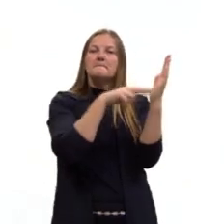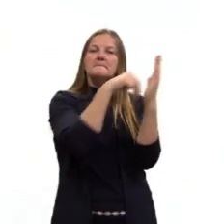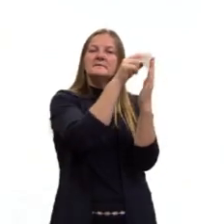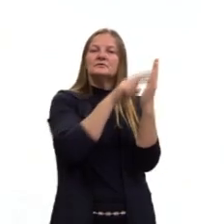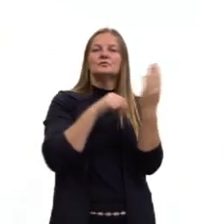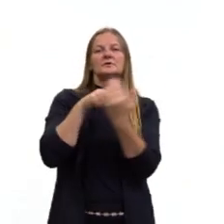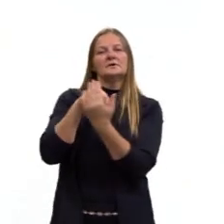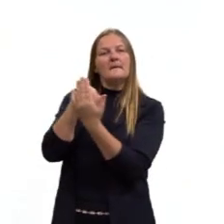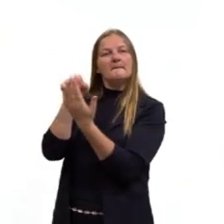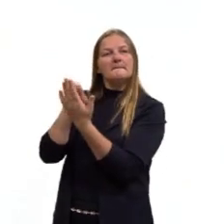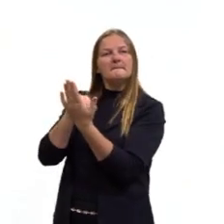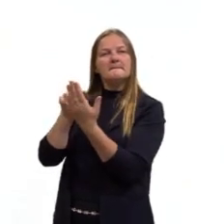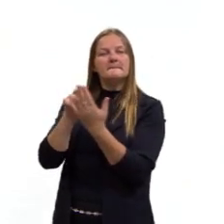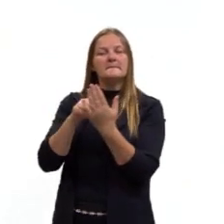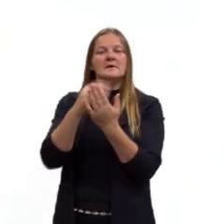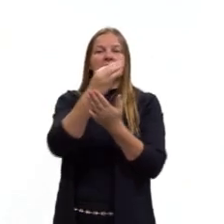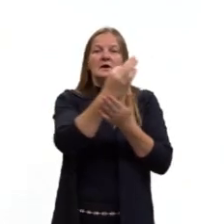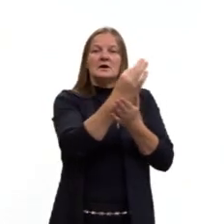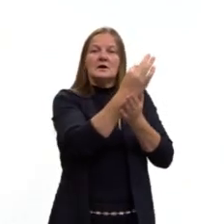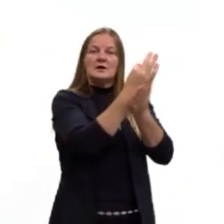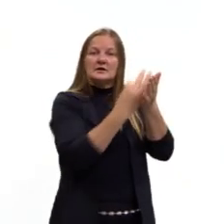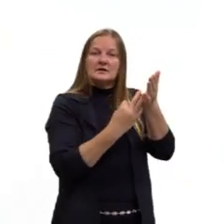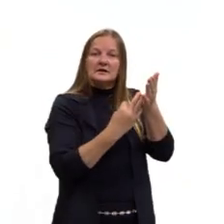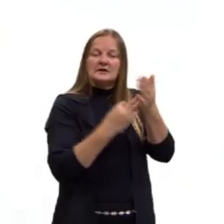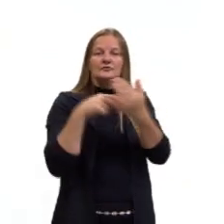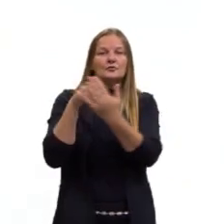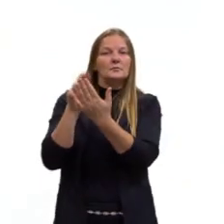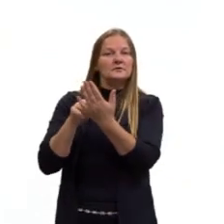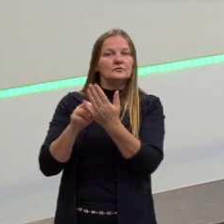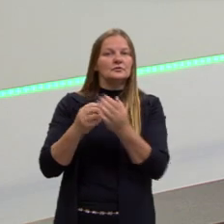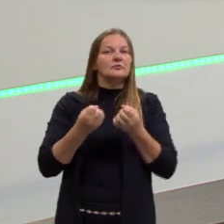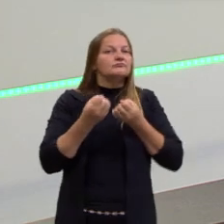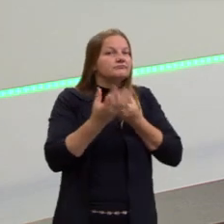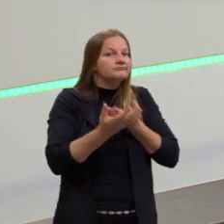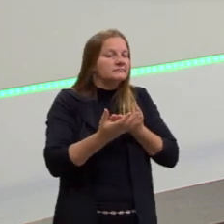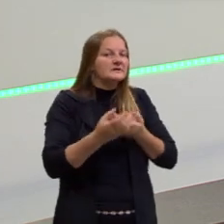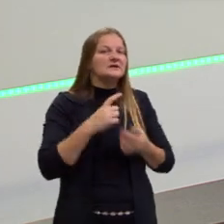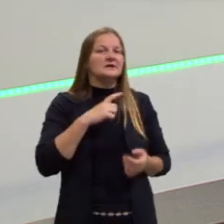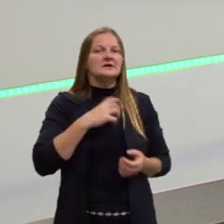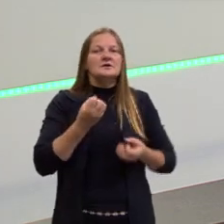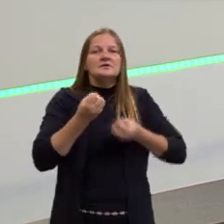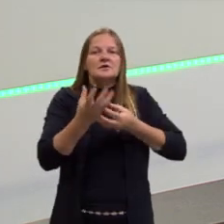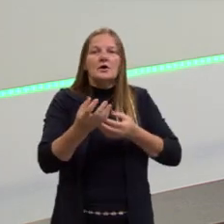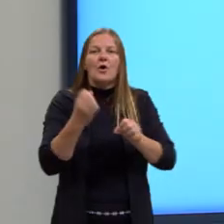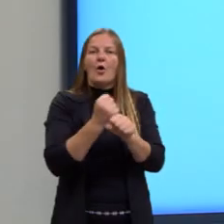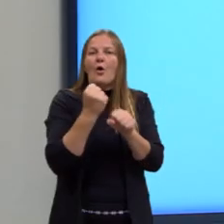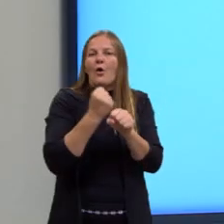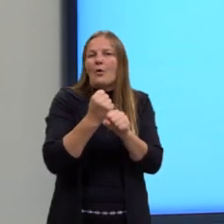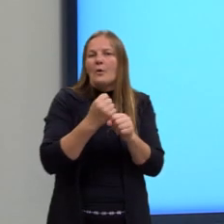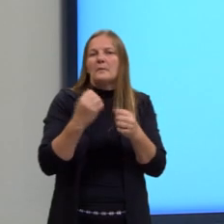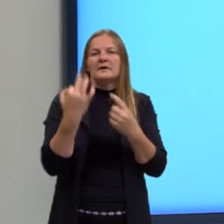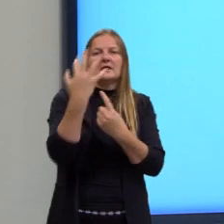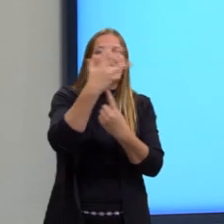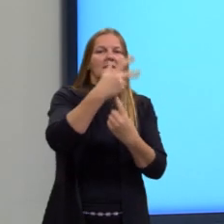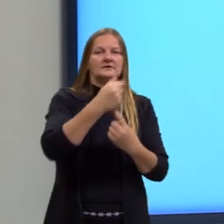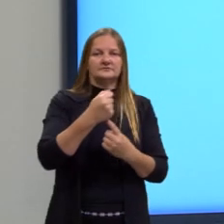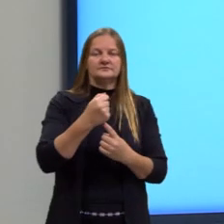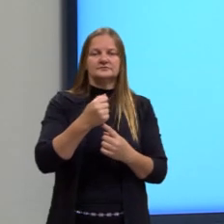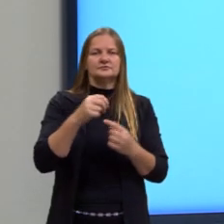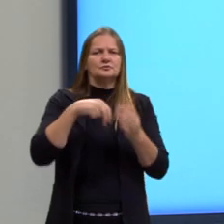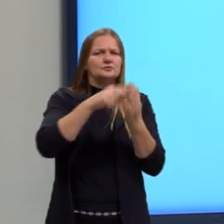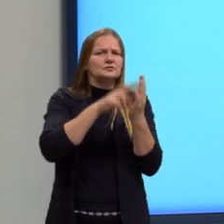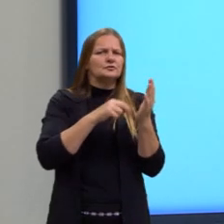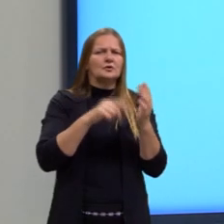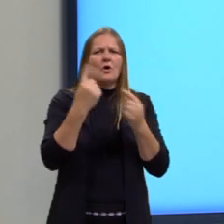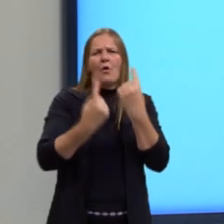assunto de um texto em que é citada. Então, eu estou citando lá a obra, a pintura, né, de algum